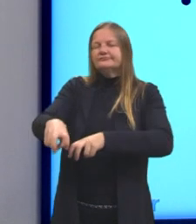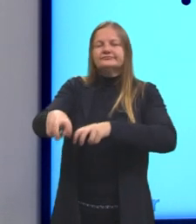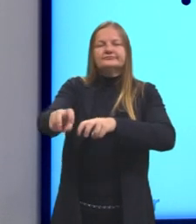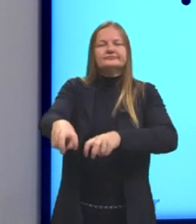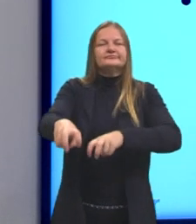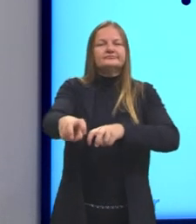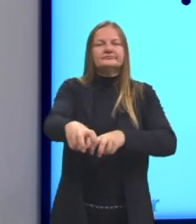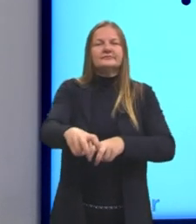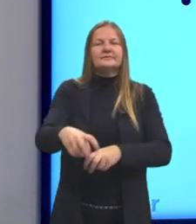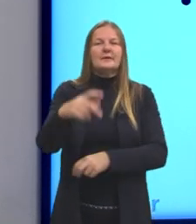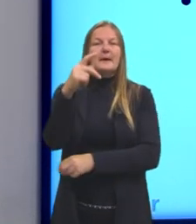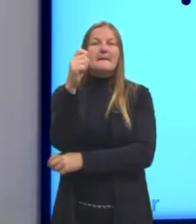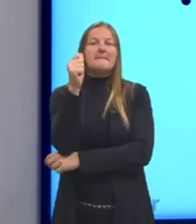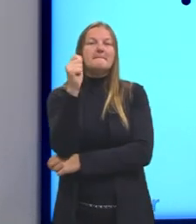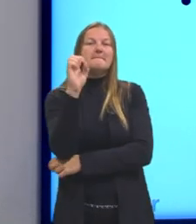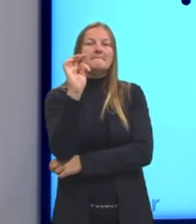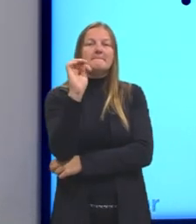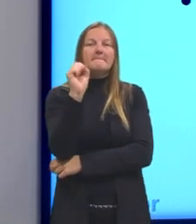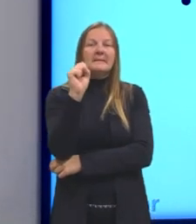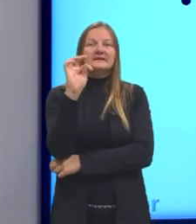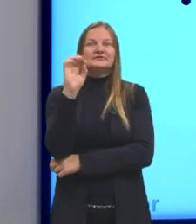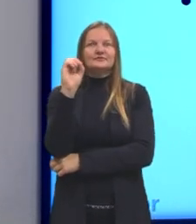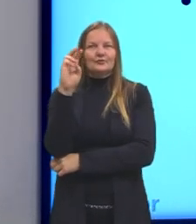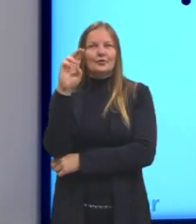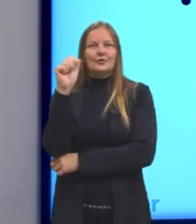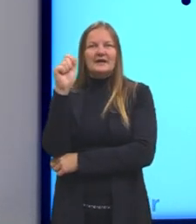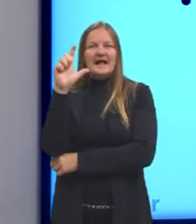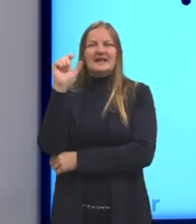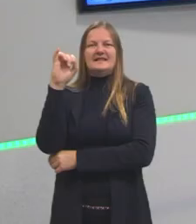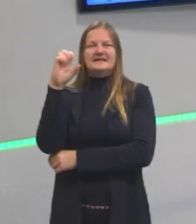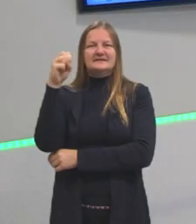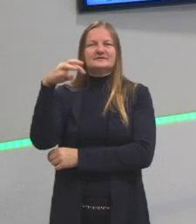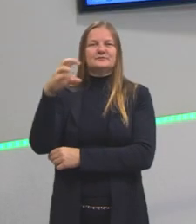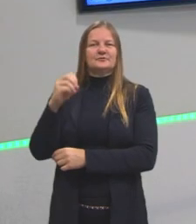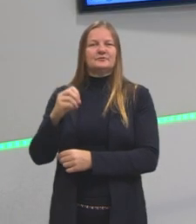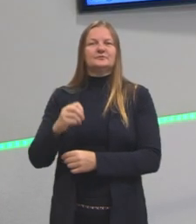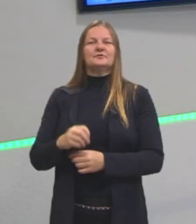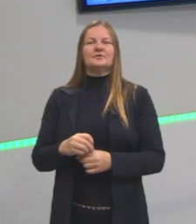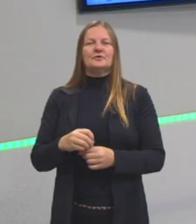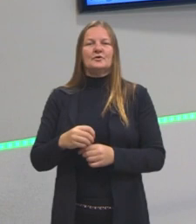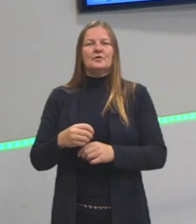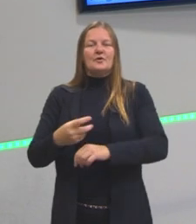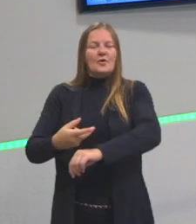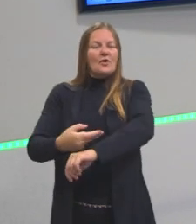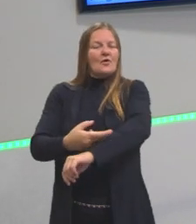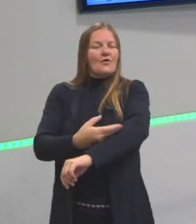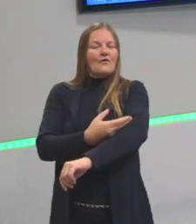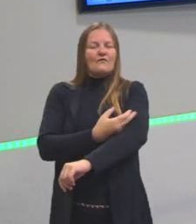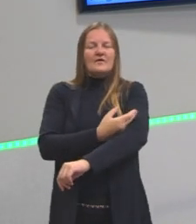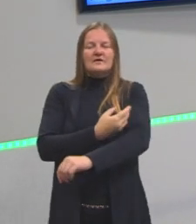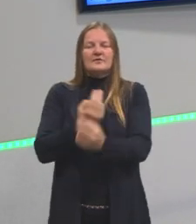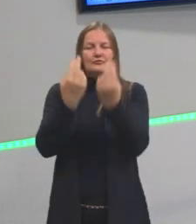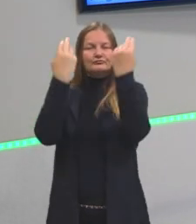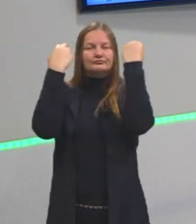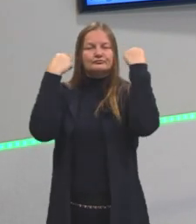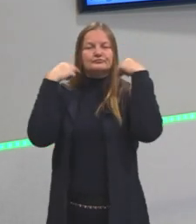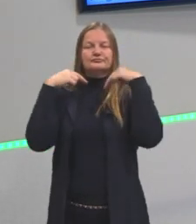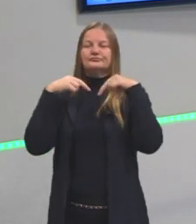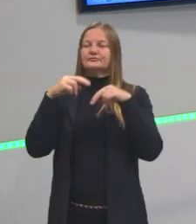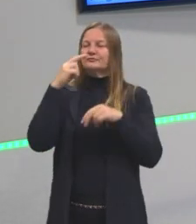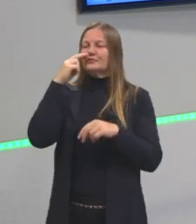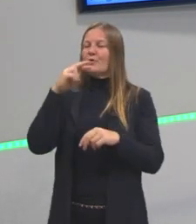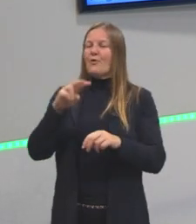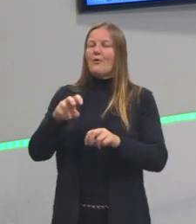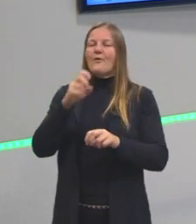pastoralismo, está bastante ligada. Essa questão mesmo, assim, do seu pastor, sua pastora, ovelhinhas. Exatamente esse